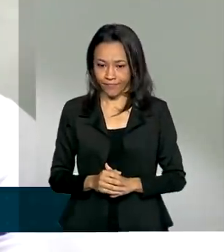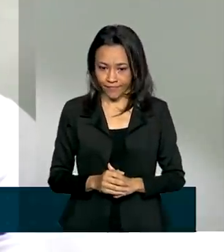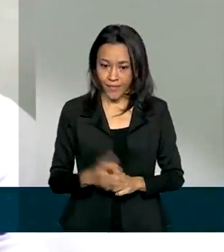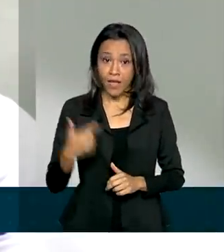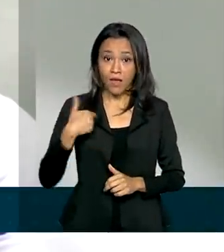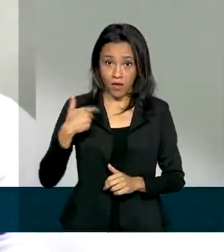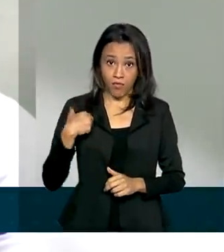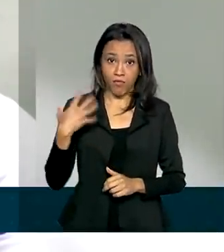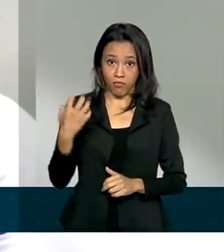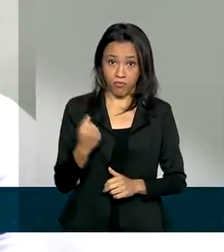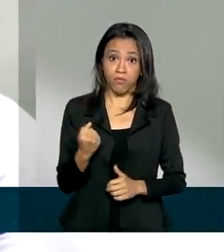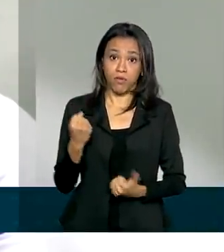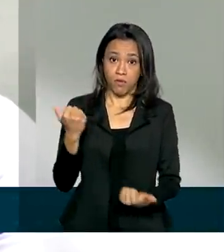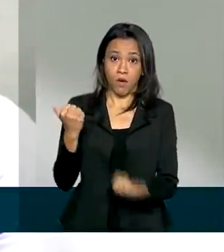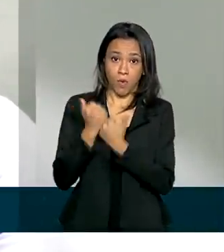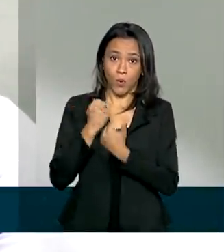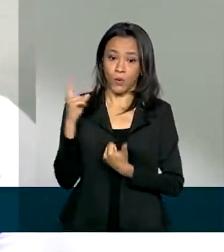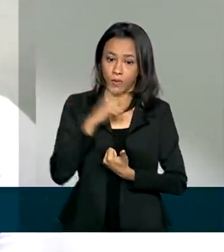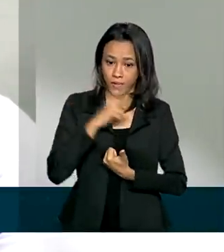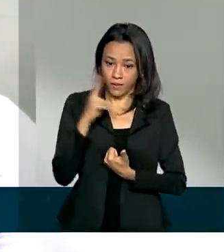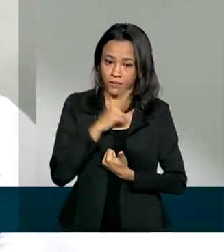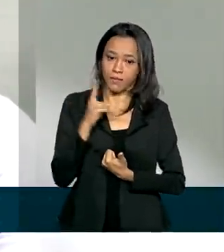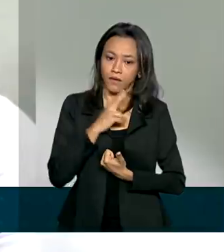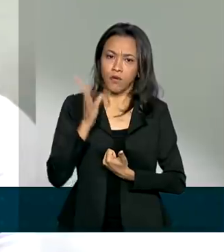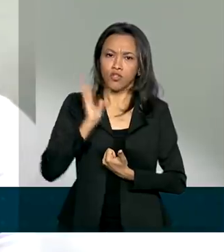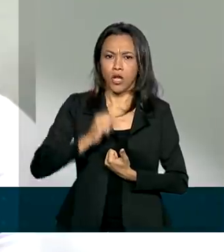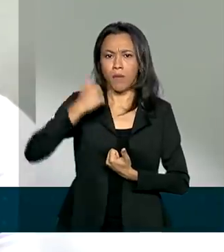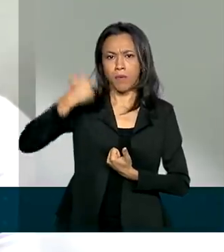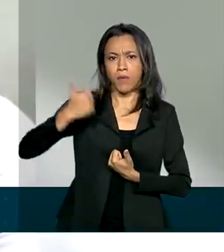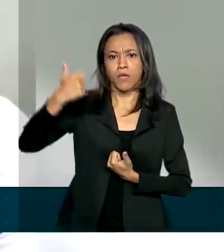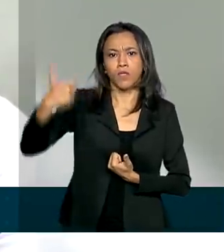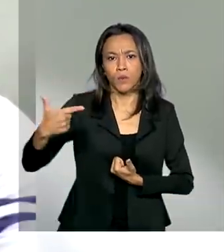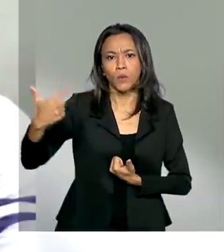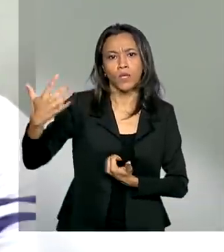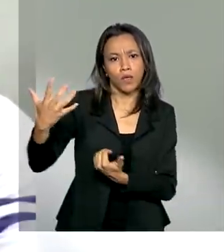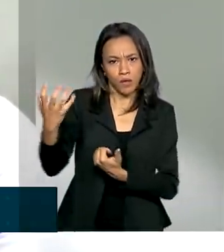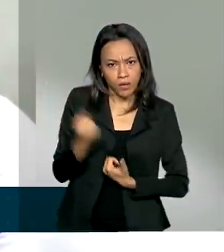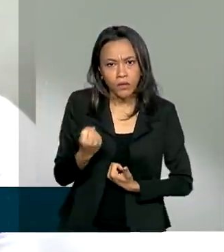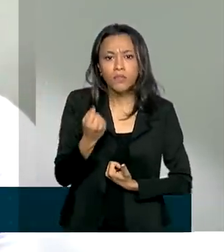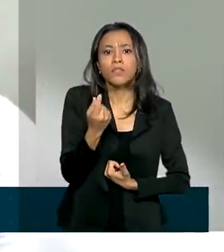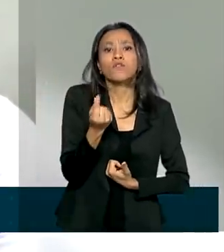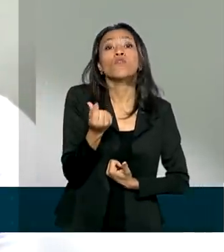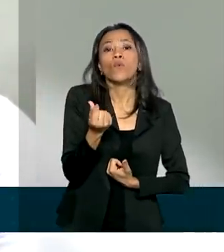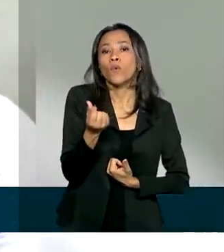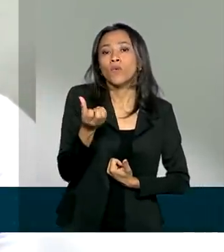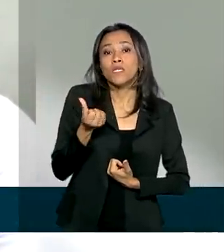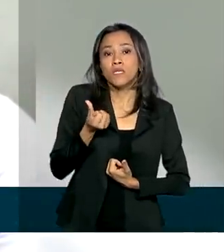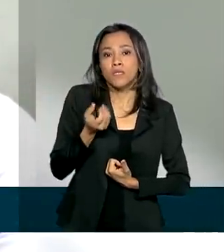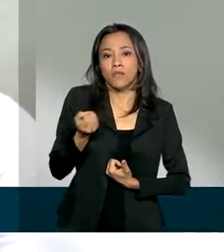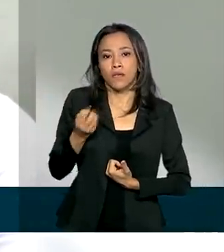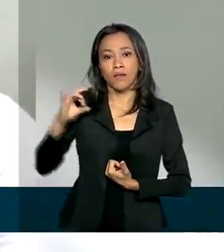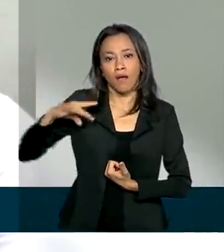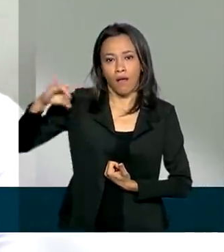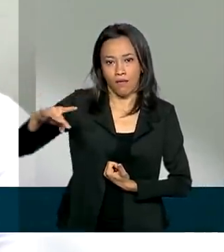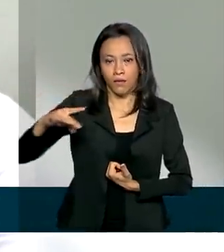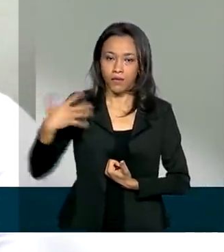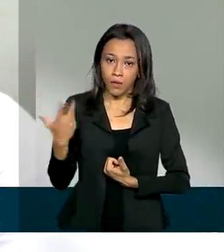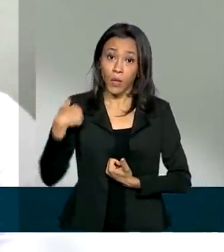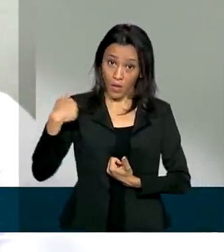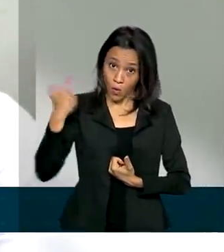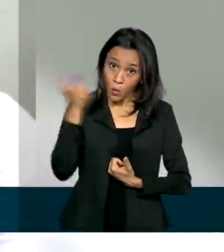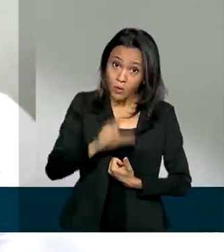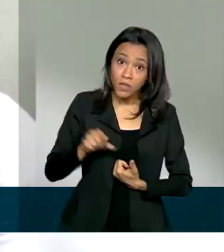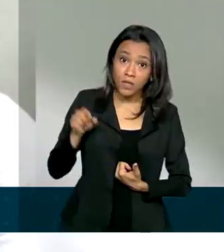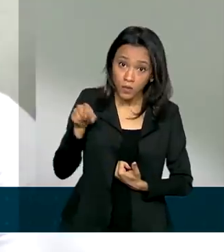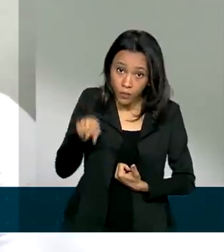emergencial e recebi até então as duas parcelas, no valor de R$,00 cada uma. E com isso eu consegui